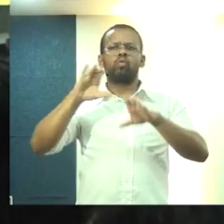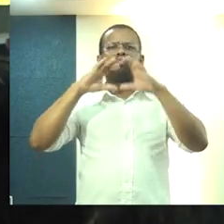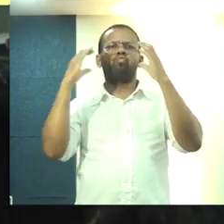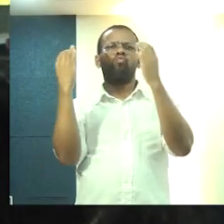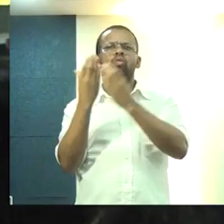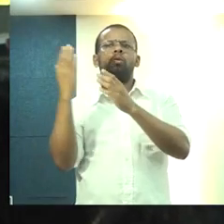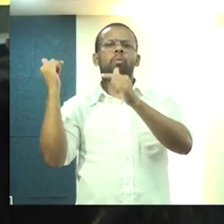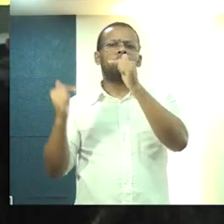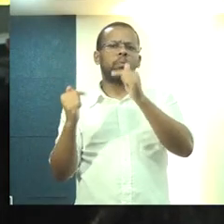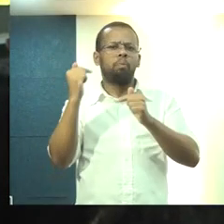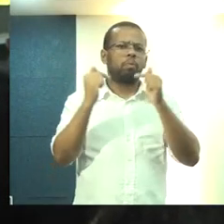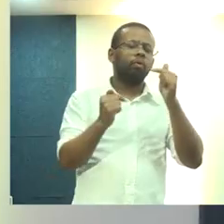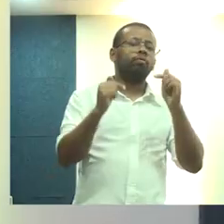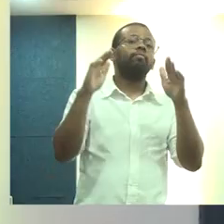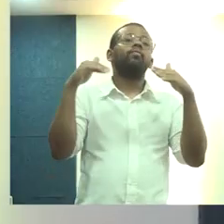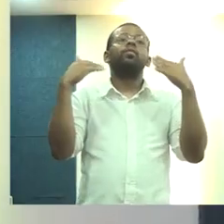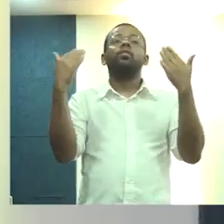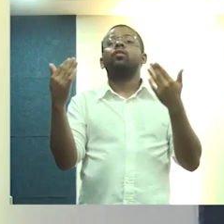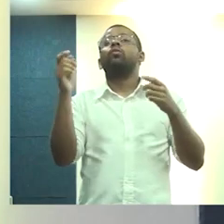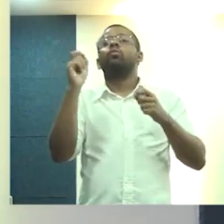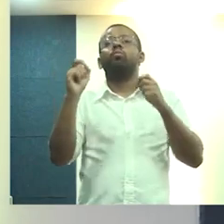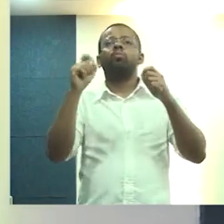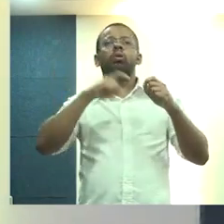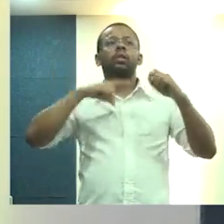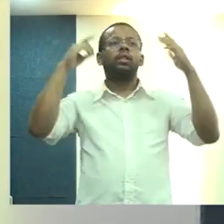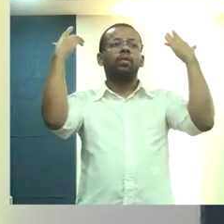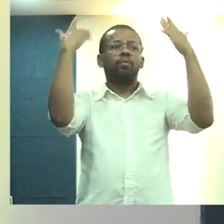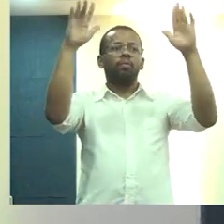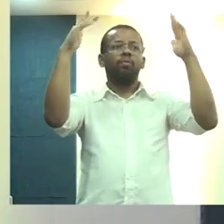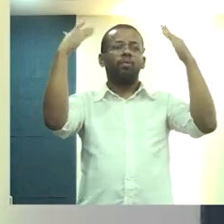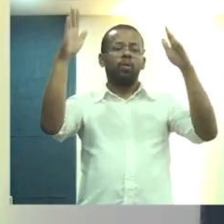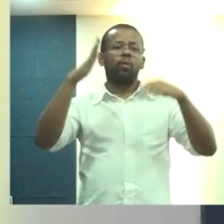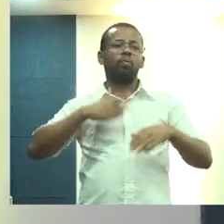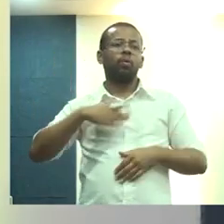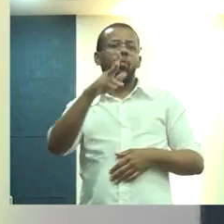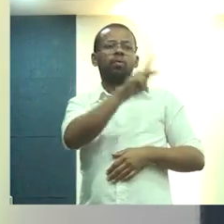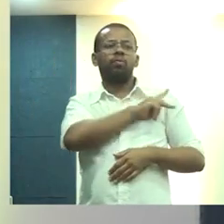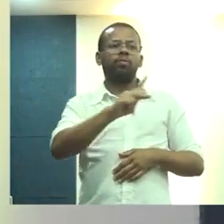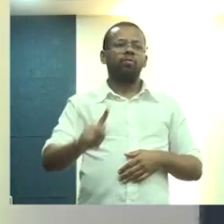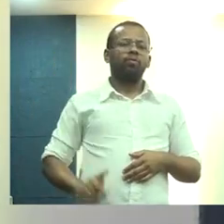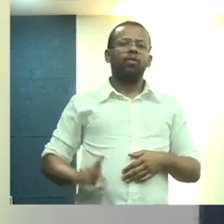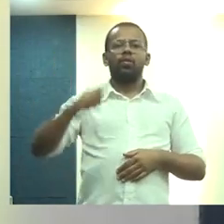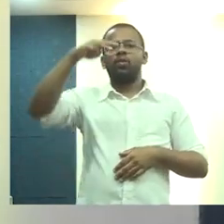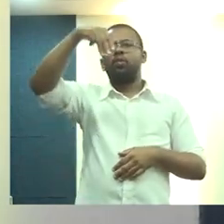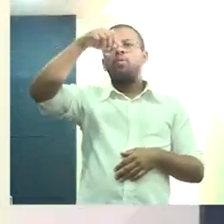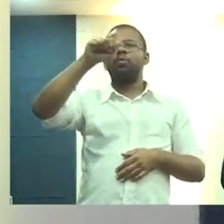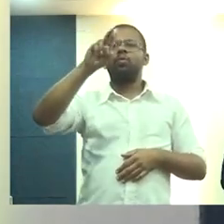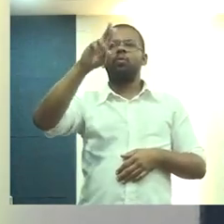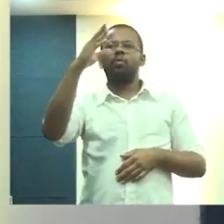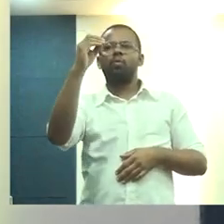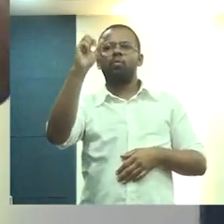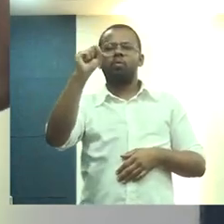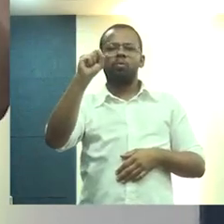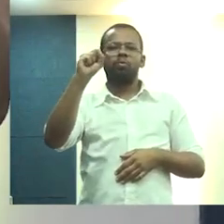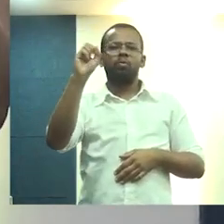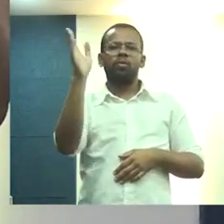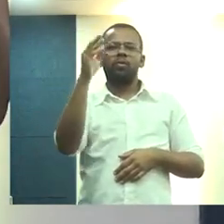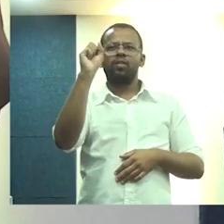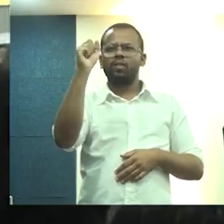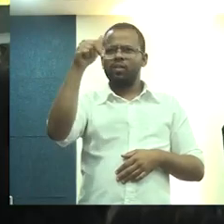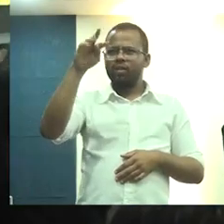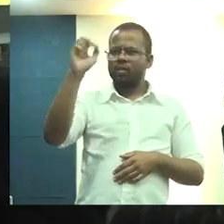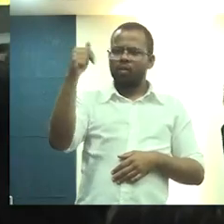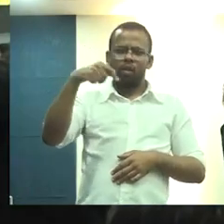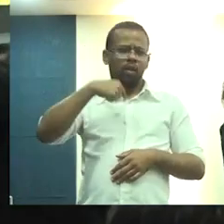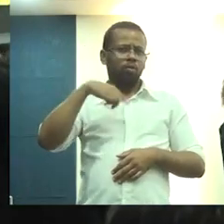crítico. Então, dá uma salva de palmas para o meu prefeito, Marco Santana. Eu não moro em São